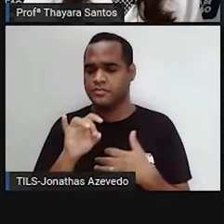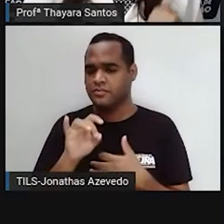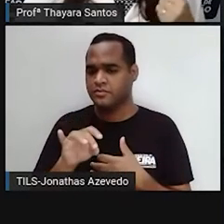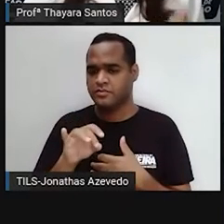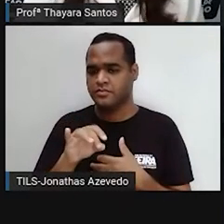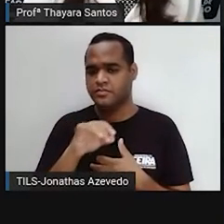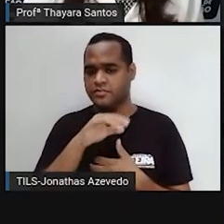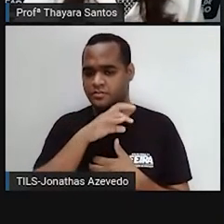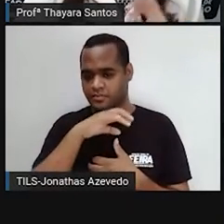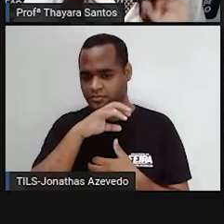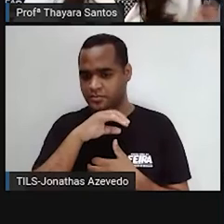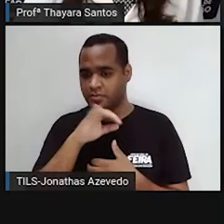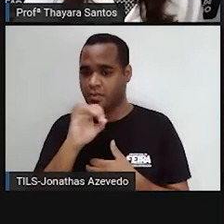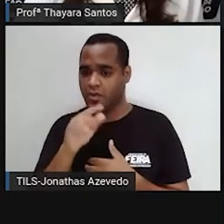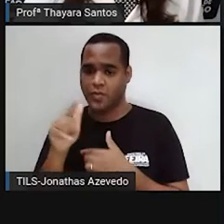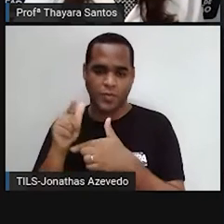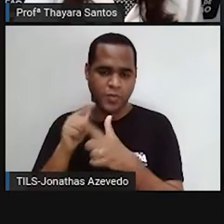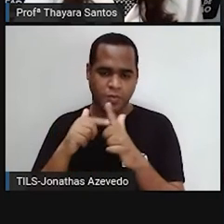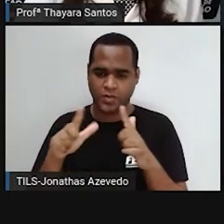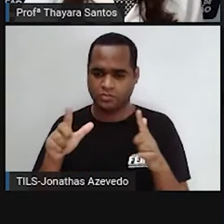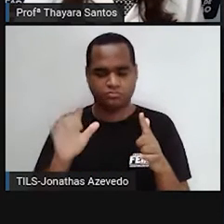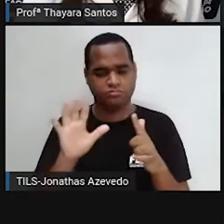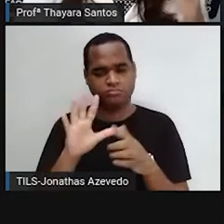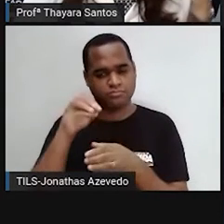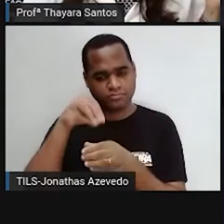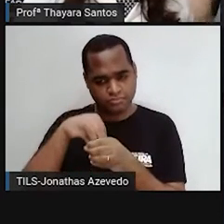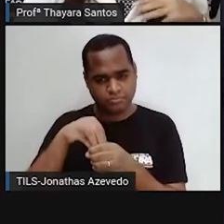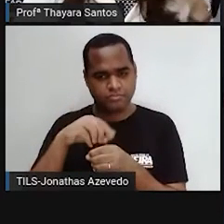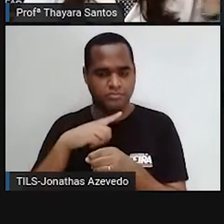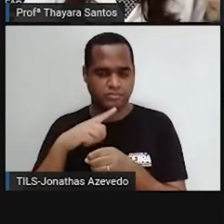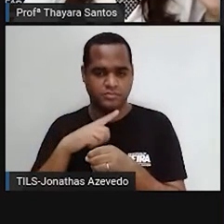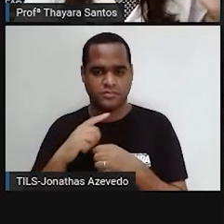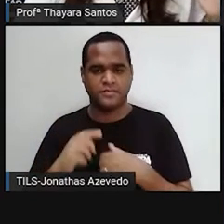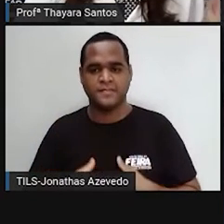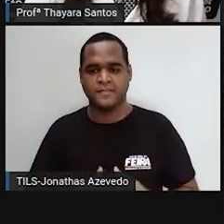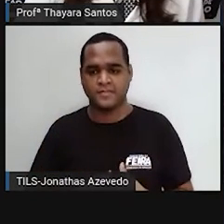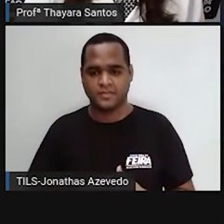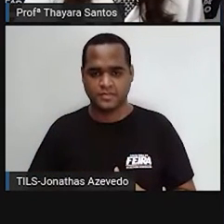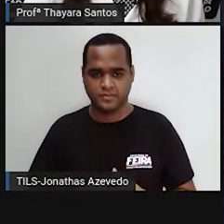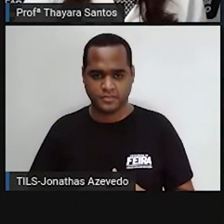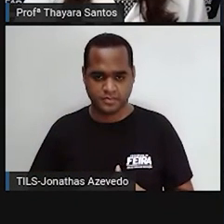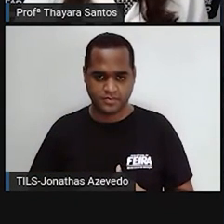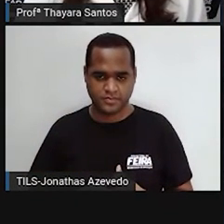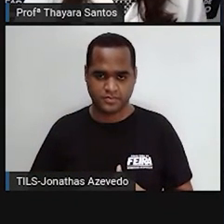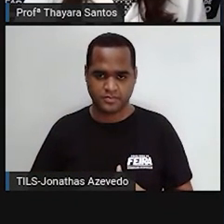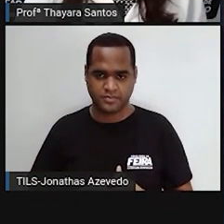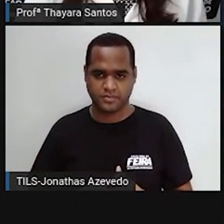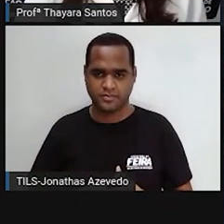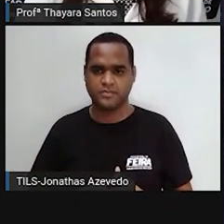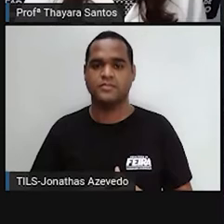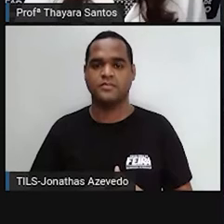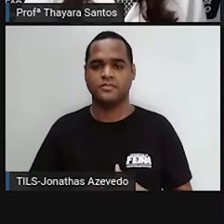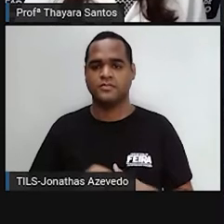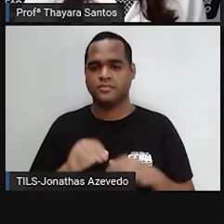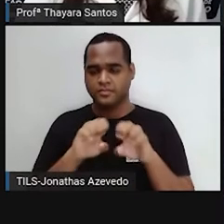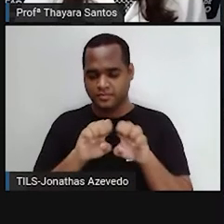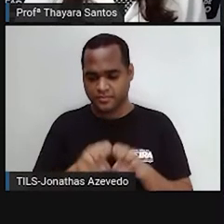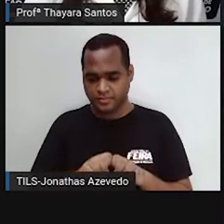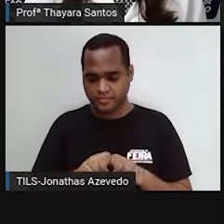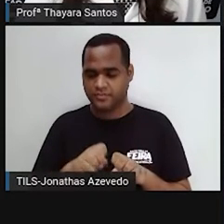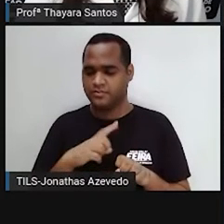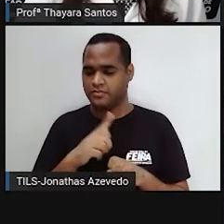Nas células eucarióticas vegetais não existem centríolos. E na procariótica menos ainda. Outra estrutura